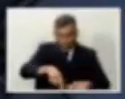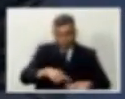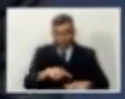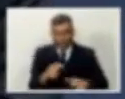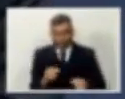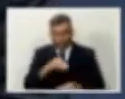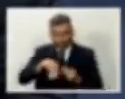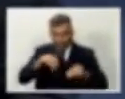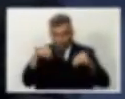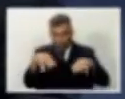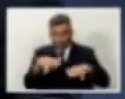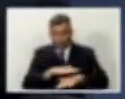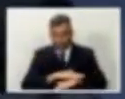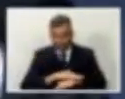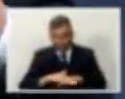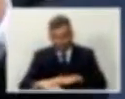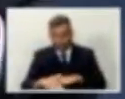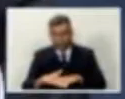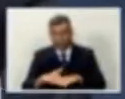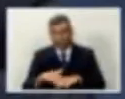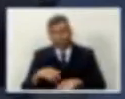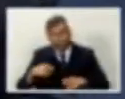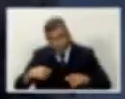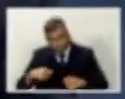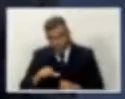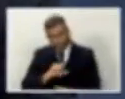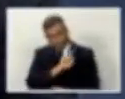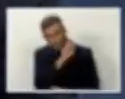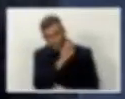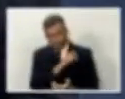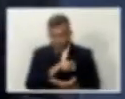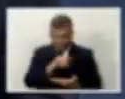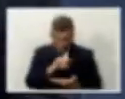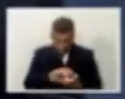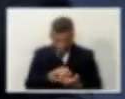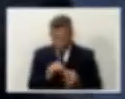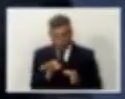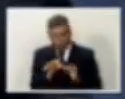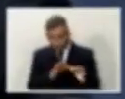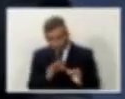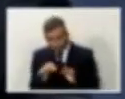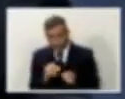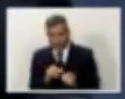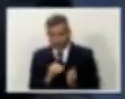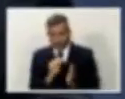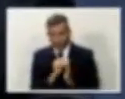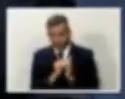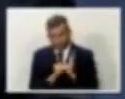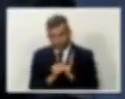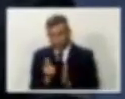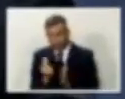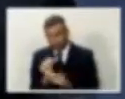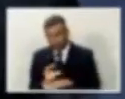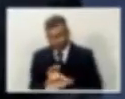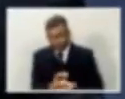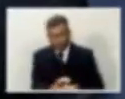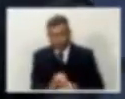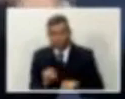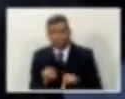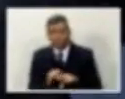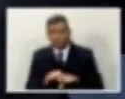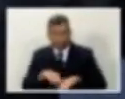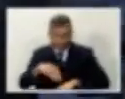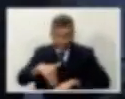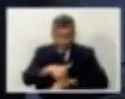tem que pôr dinheiro na prefeitura regional, tem que ter um programa de tapa-buraco decente, nada disso tem. O programa de recapeamento